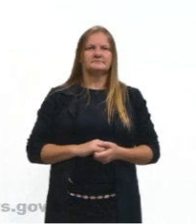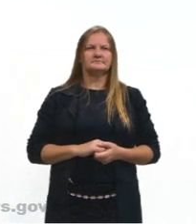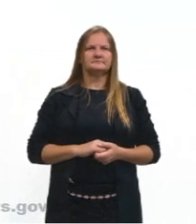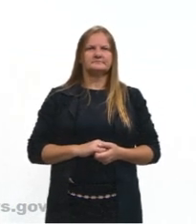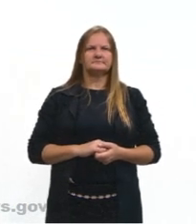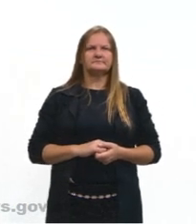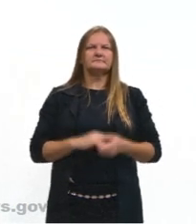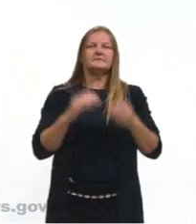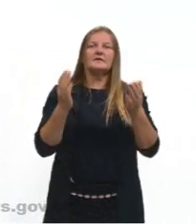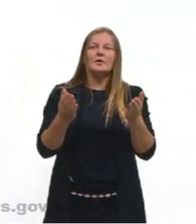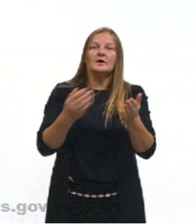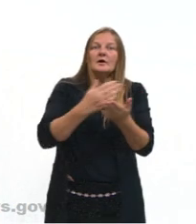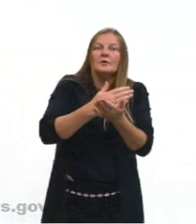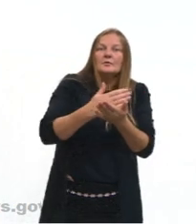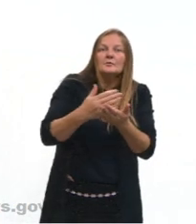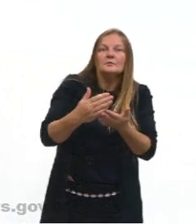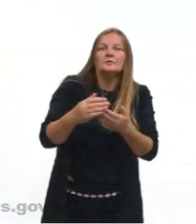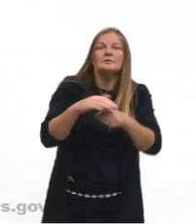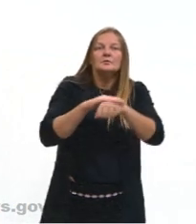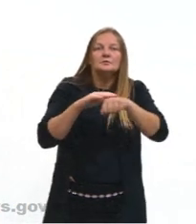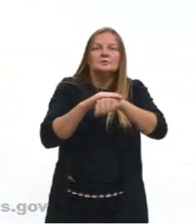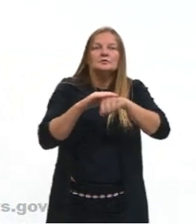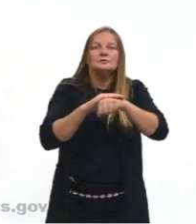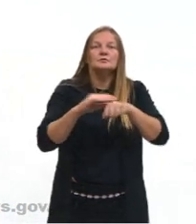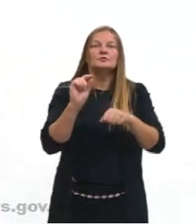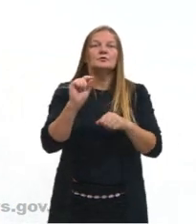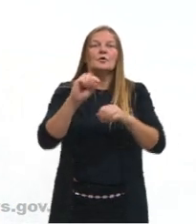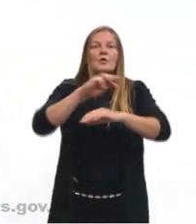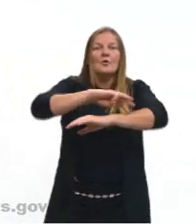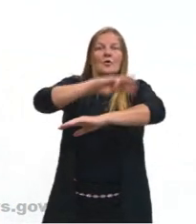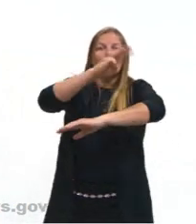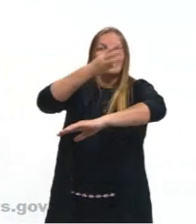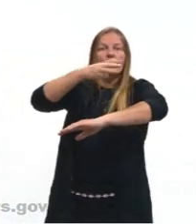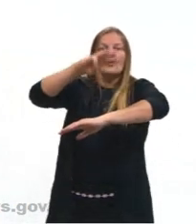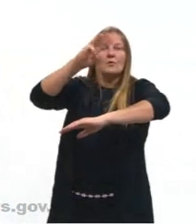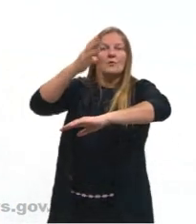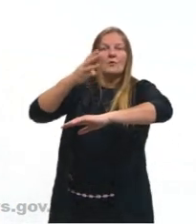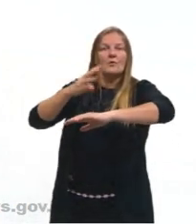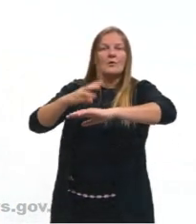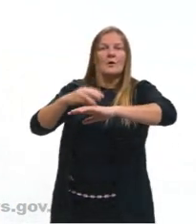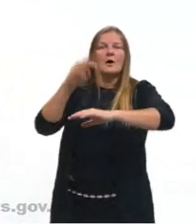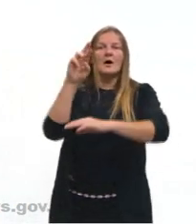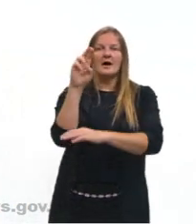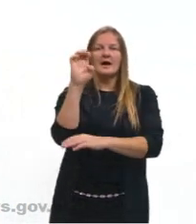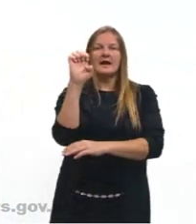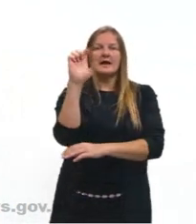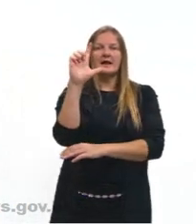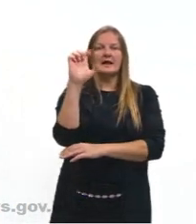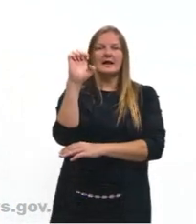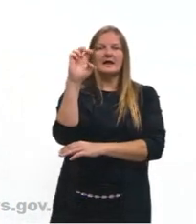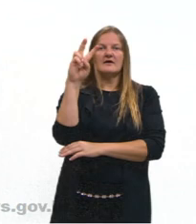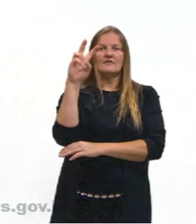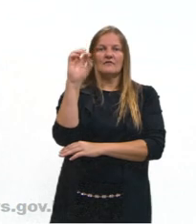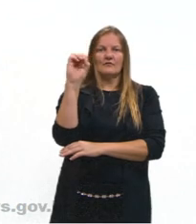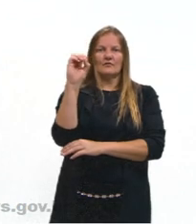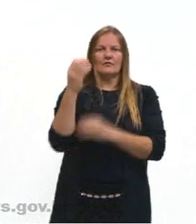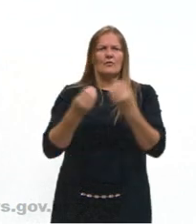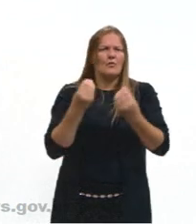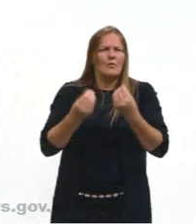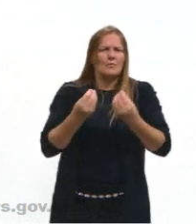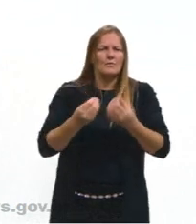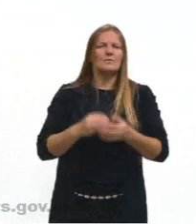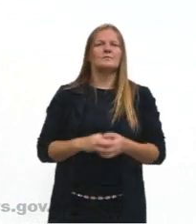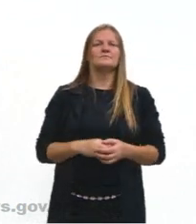Vamos entrar, então, agora, propriamente dito, no relevo. Ali a gente viu as forças que vão modelar esses relevos, tá?